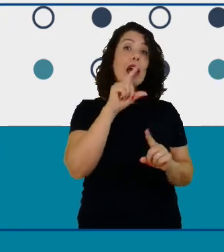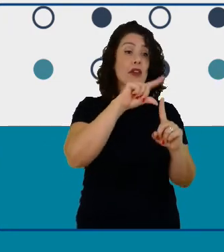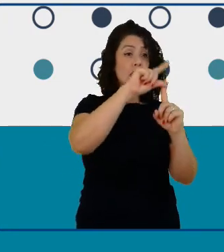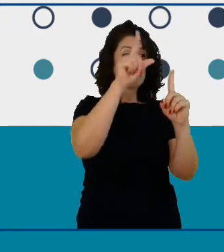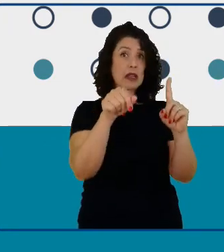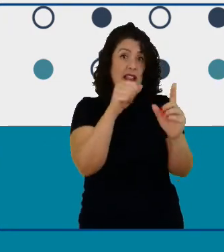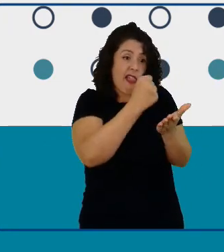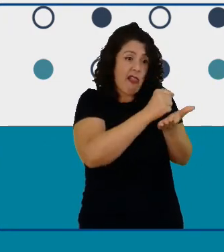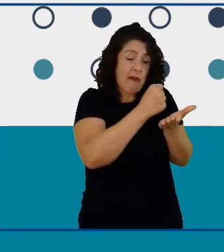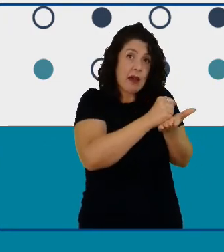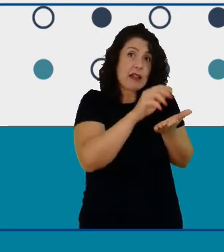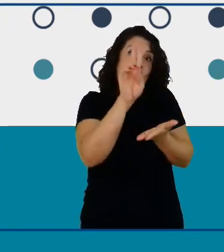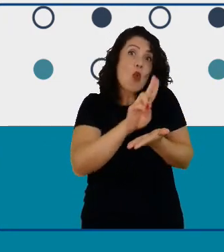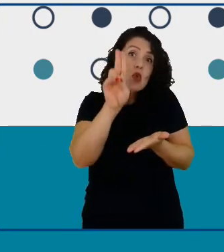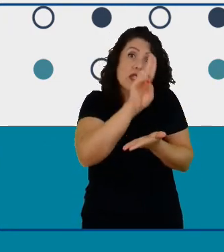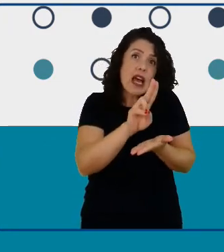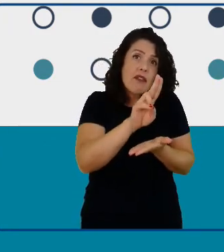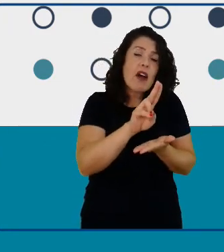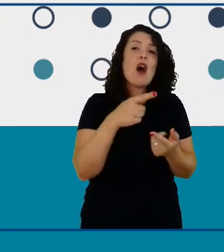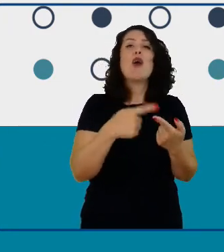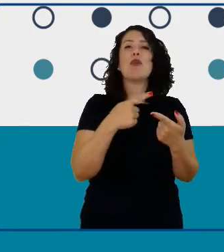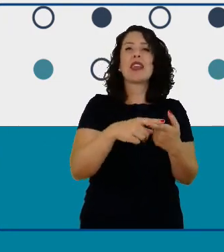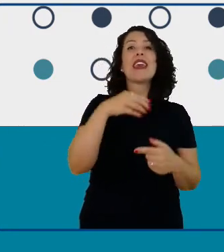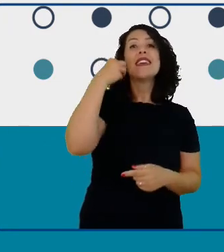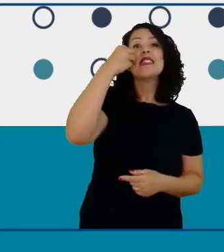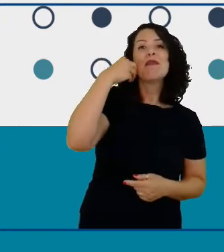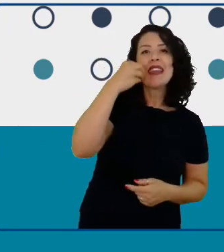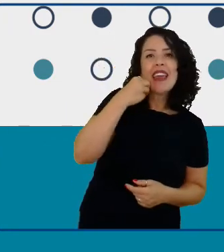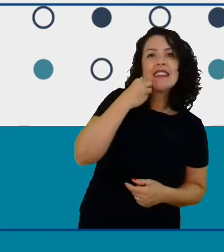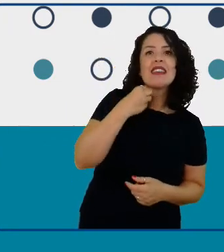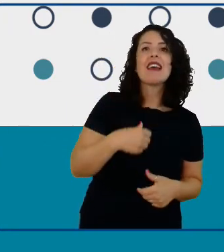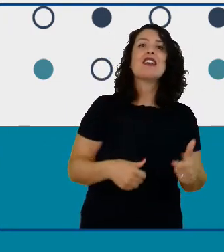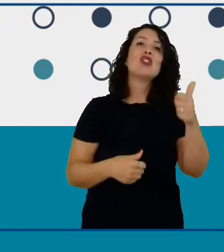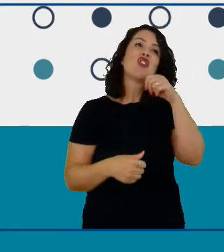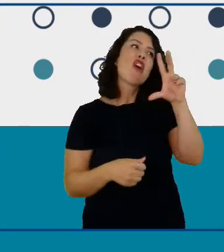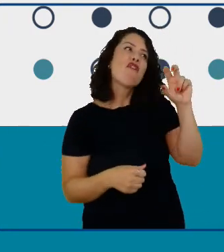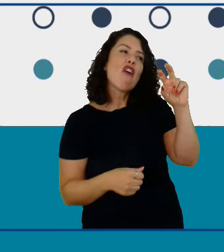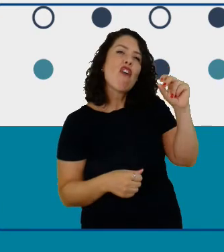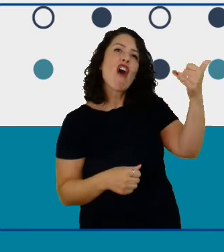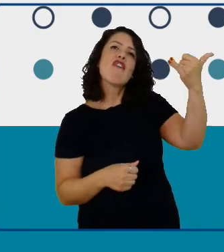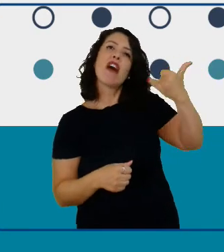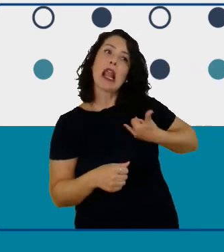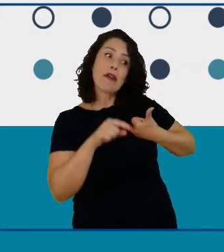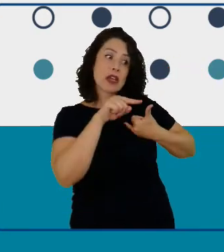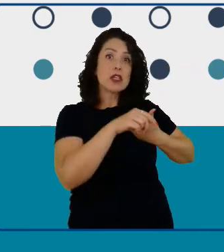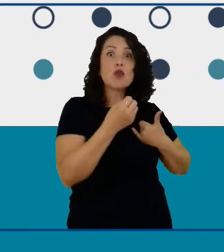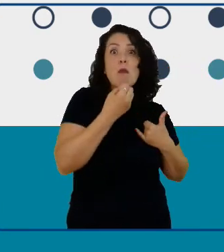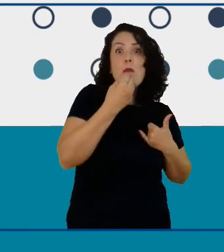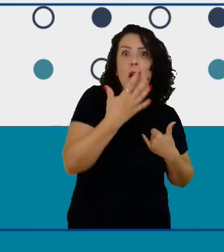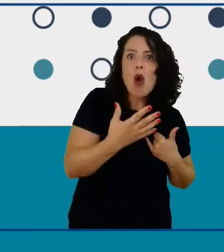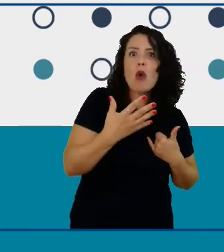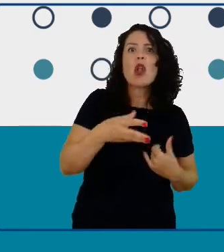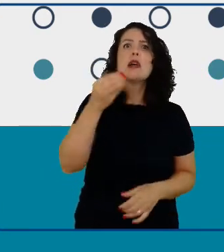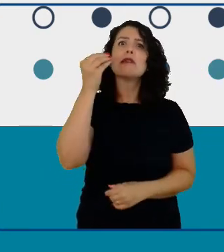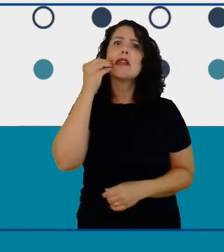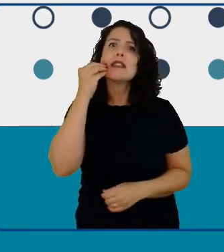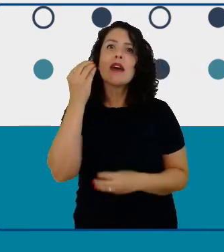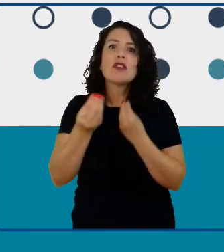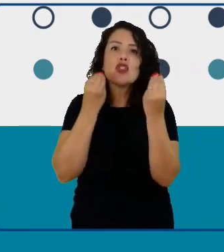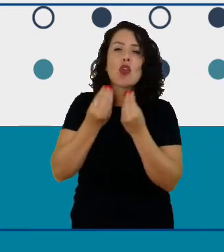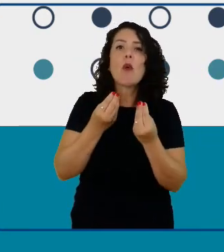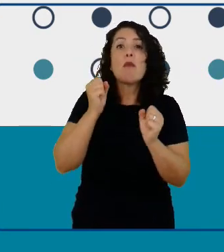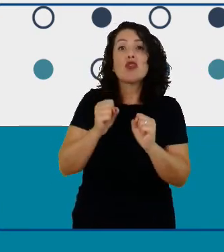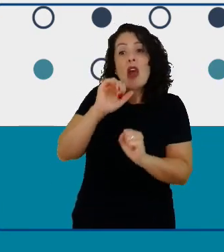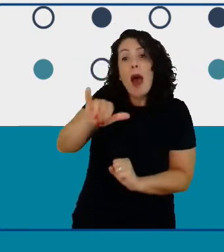diz que isso aqui é bom vamos buscar na literatura se realmente tem afinidade se tem algum efeito antifúngico e aí a gente